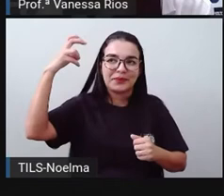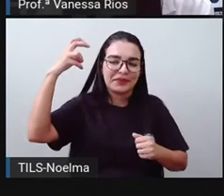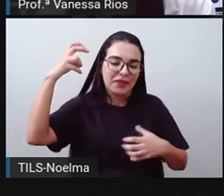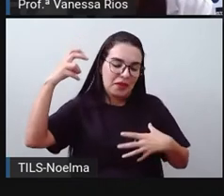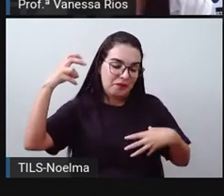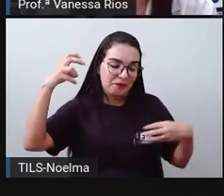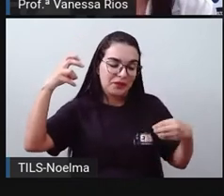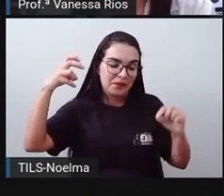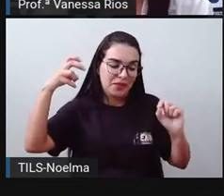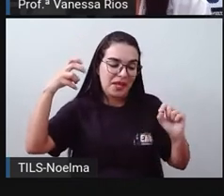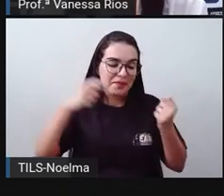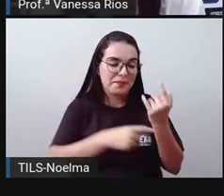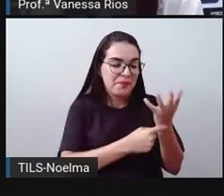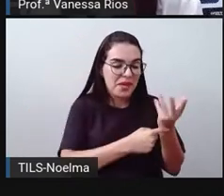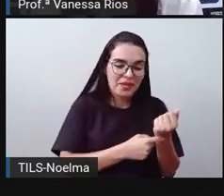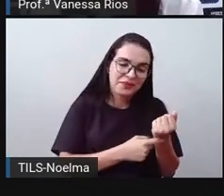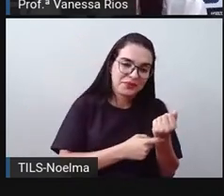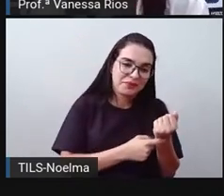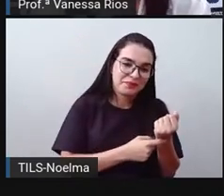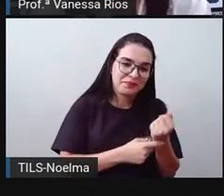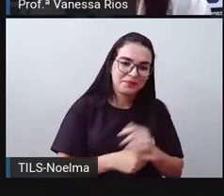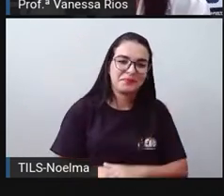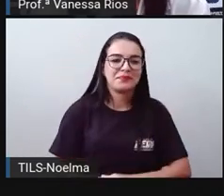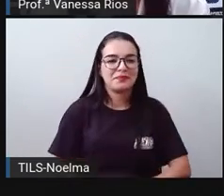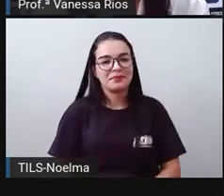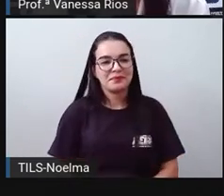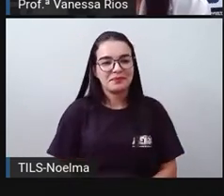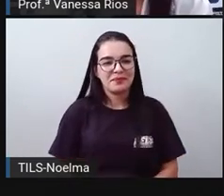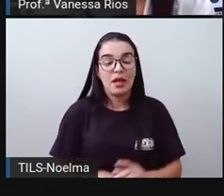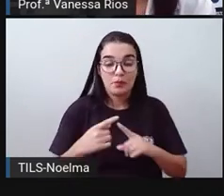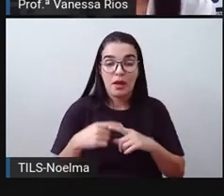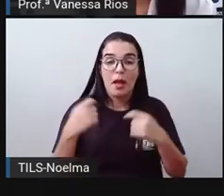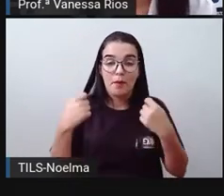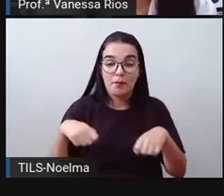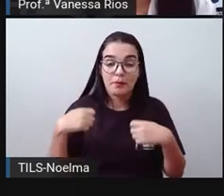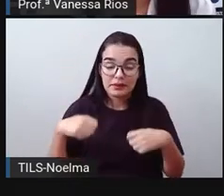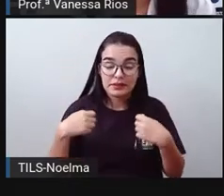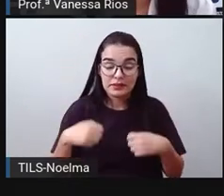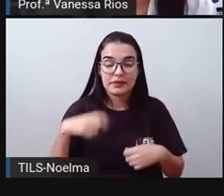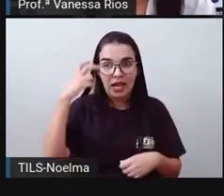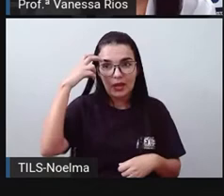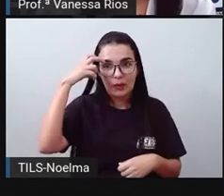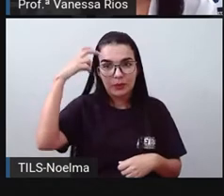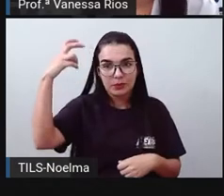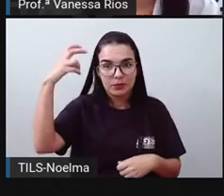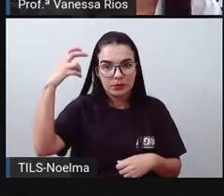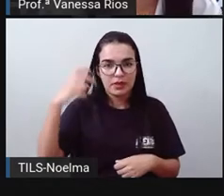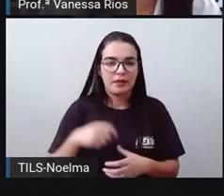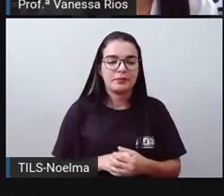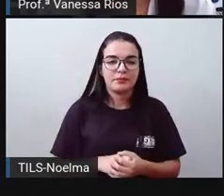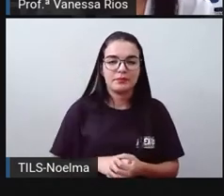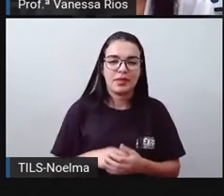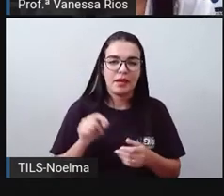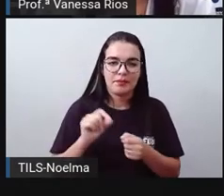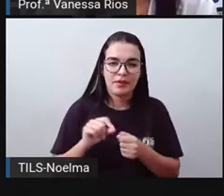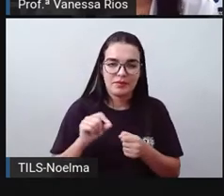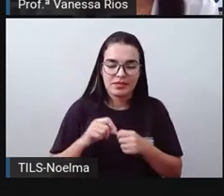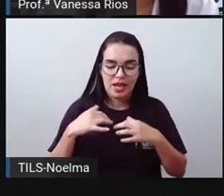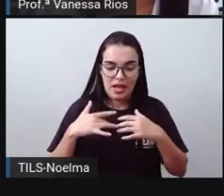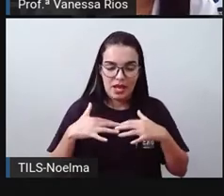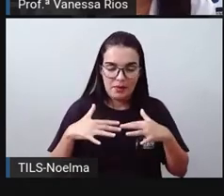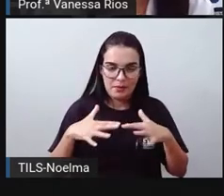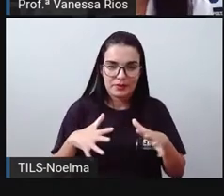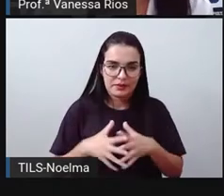expressar de que a arte, ela precisa da cultura para se manifestar, para